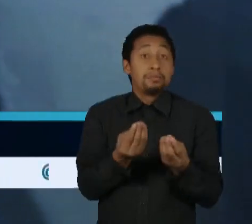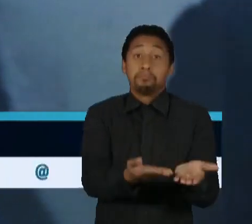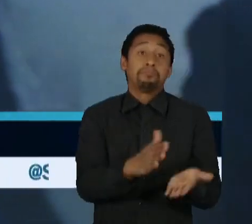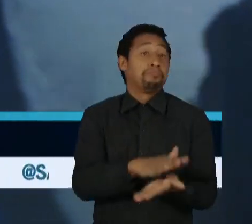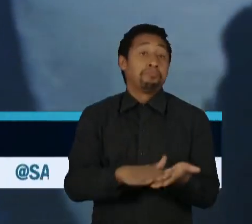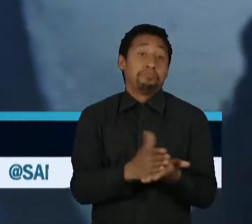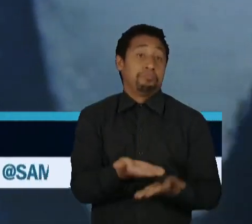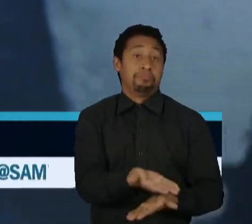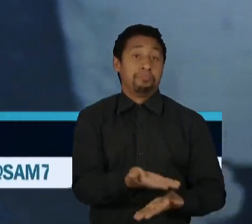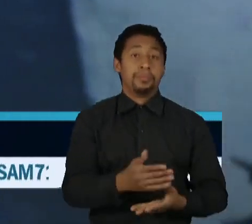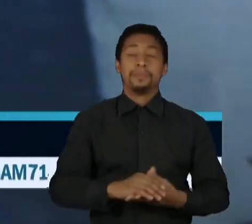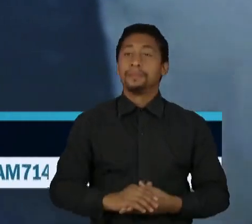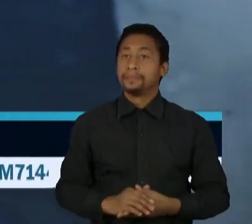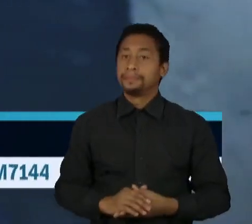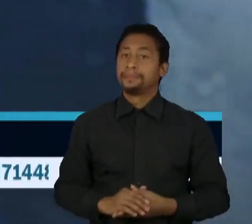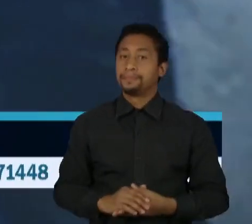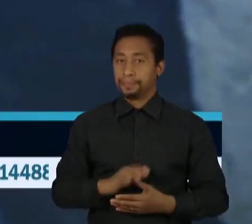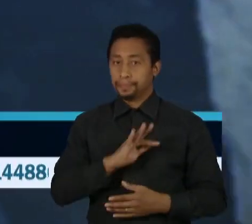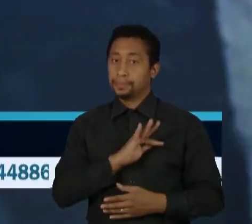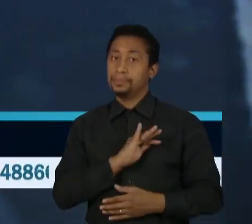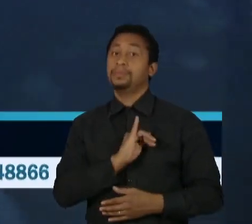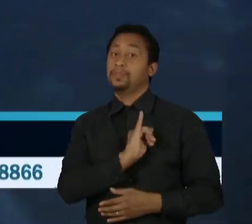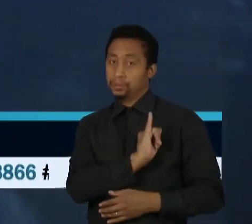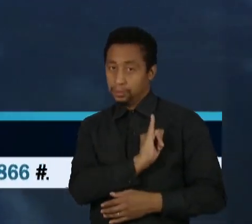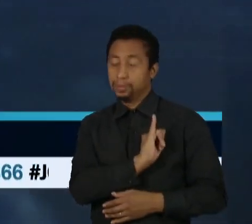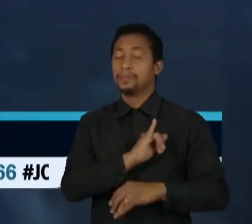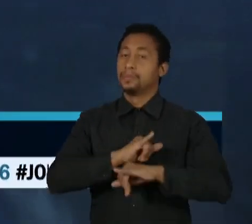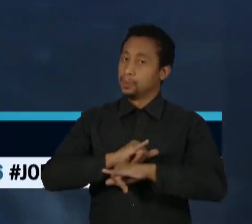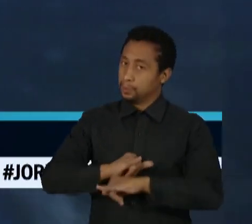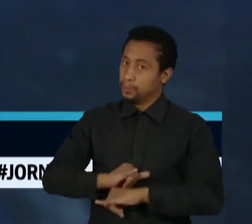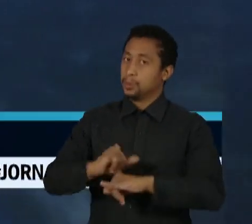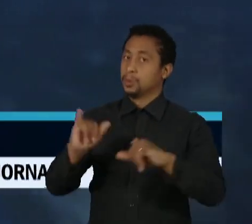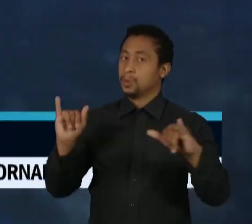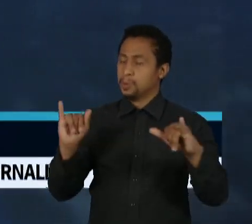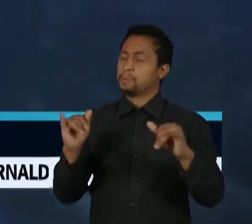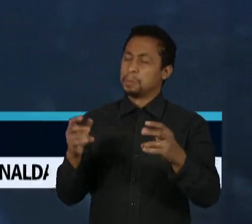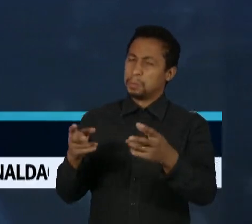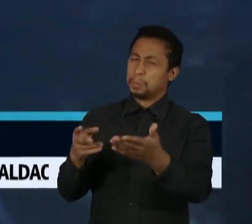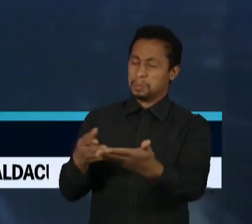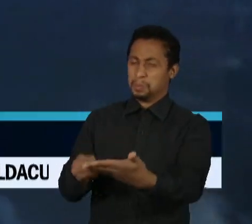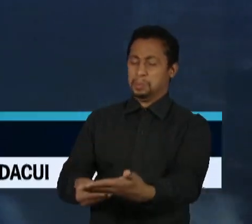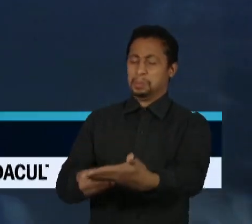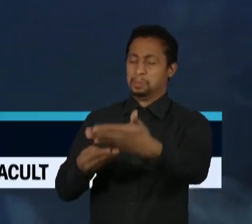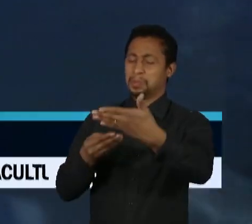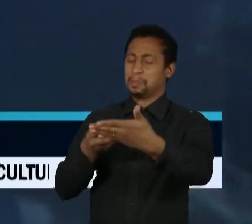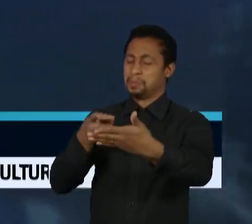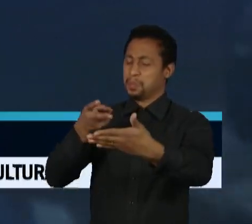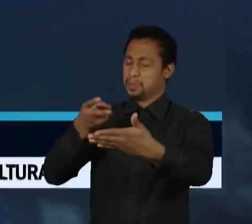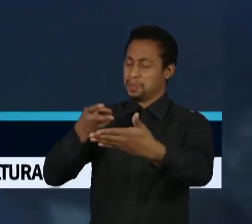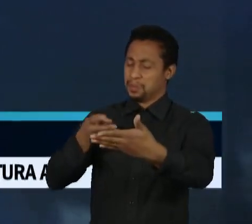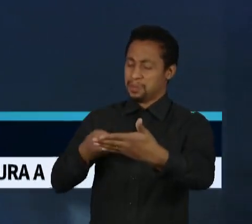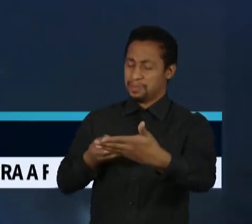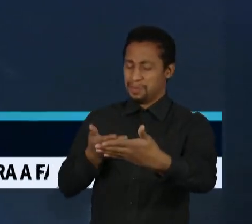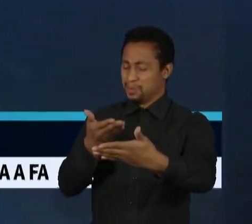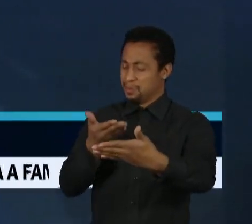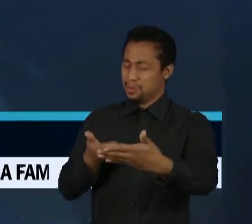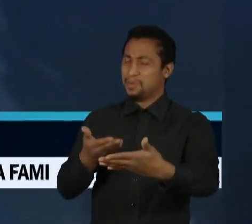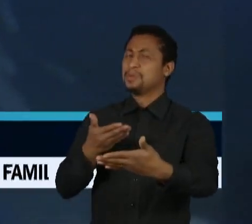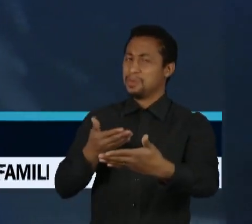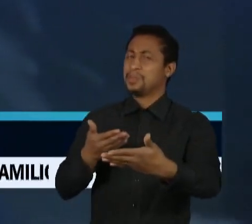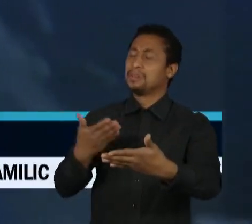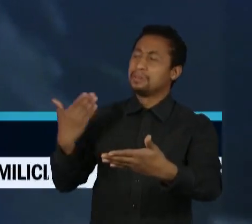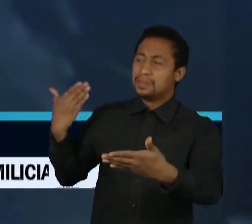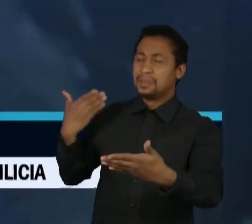Bom, a Fundação Nacional dos Povos Indígenas informou que identificou possíveis inconsistências no relatório do governo passado.